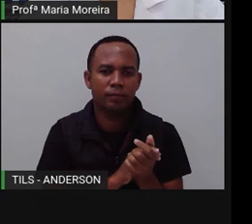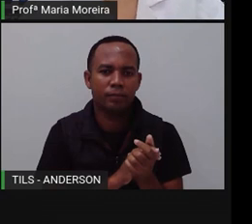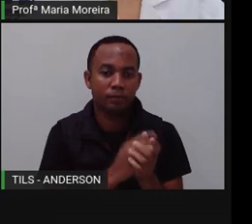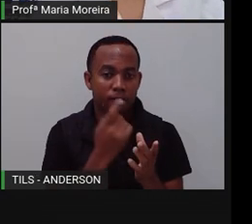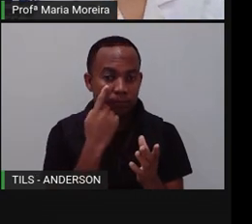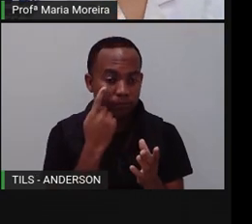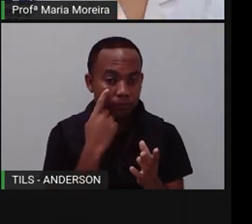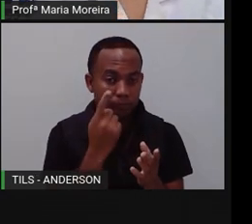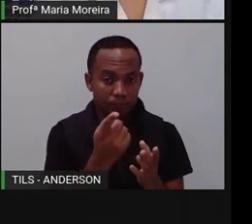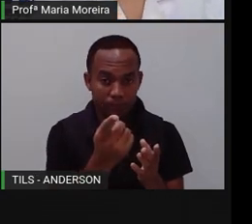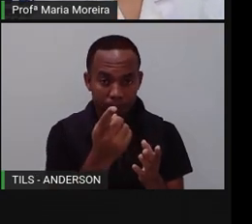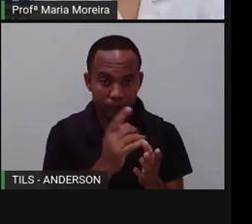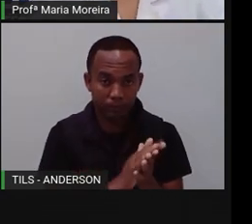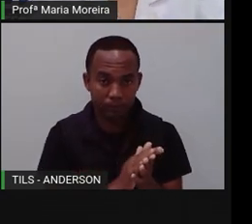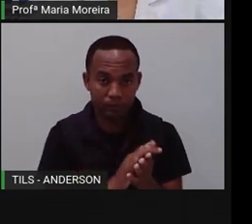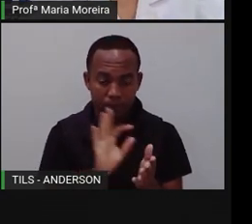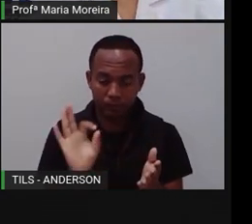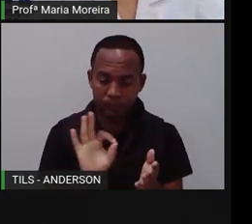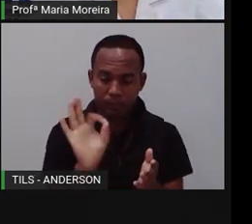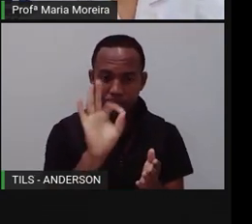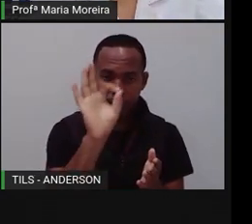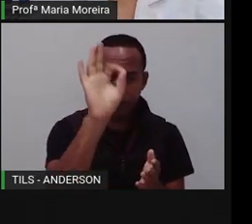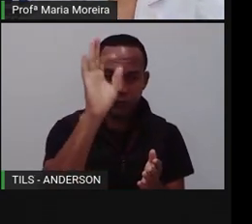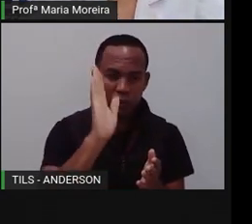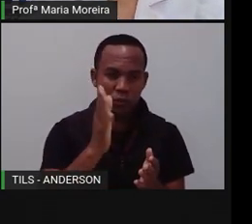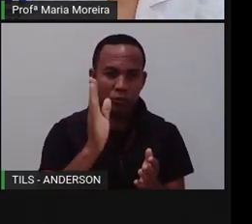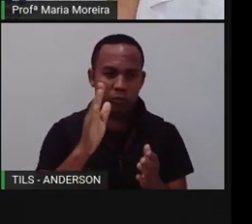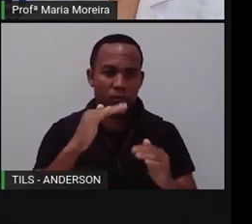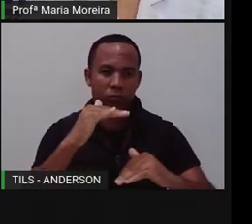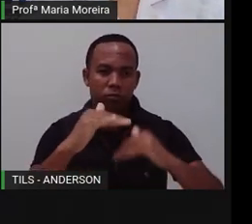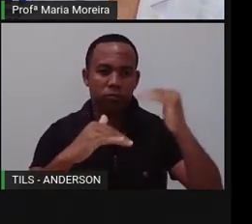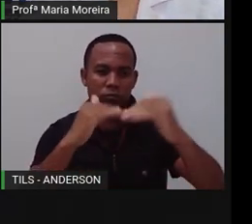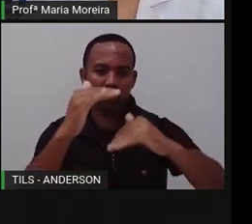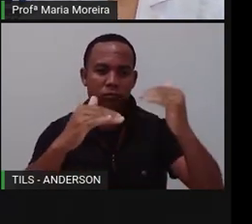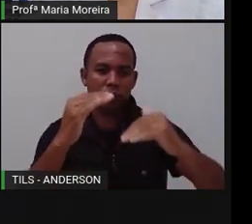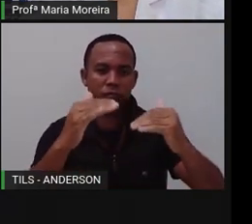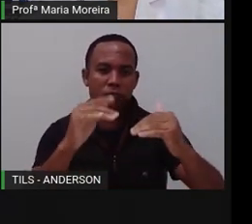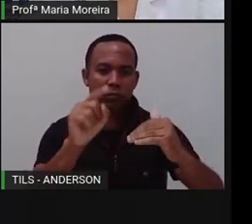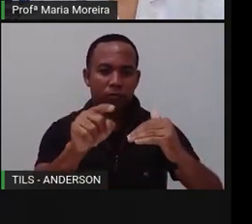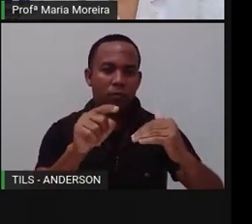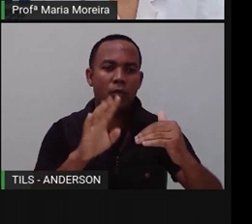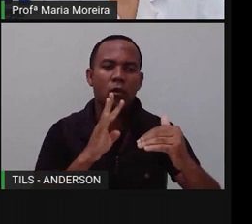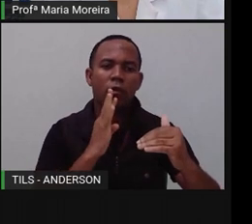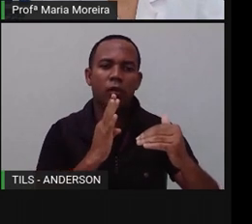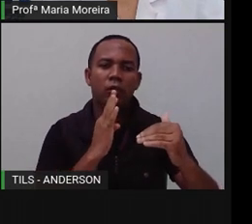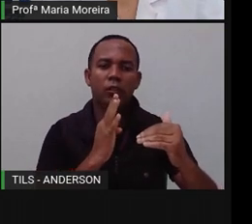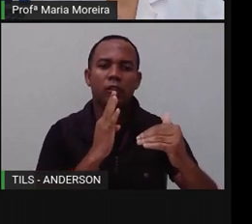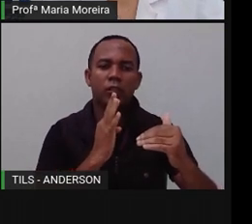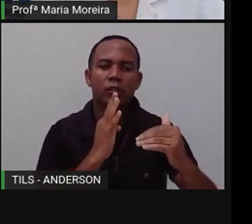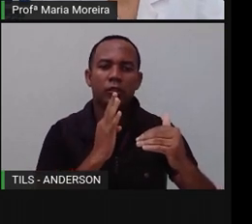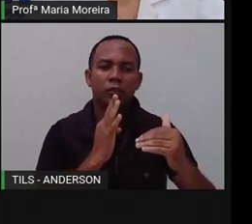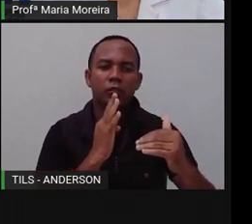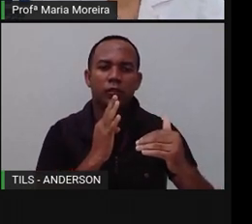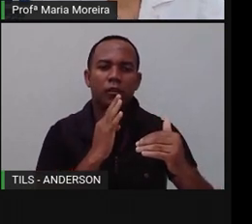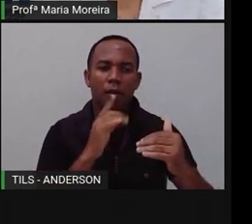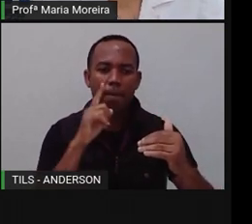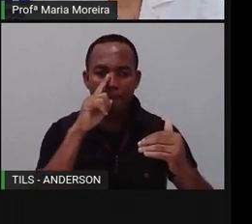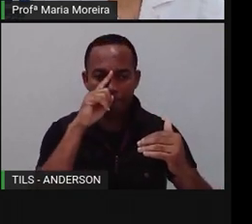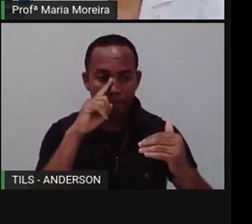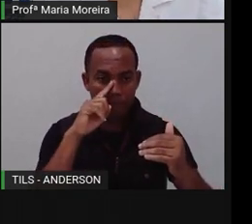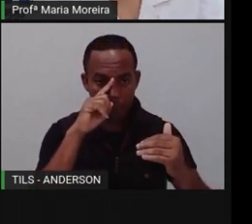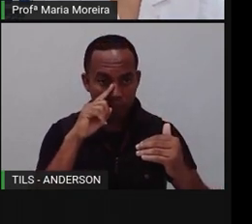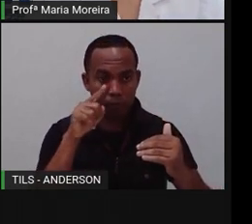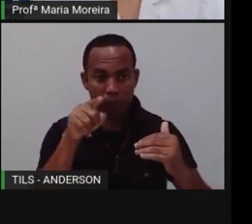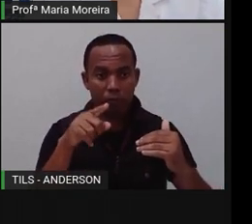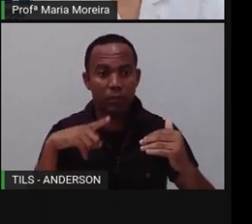Bom, e aí, né? Ele adulto, né? A fase adulta é a mais conhecida pela população e que todo mundo tem